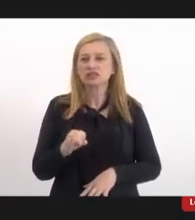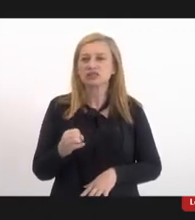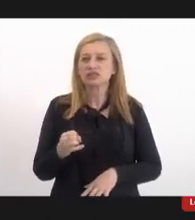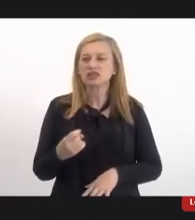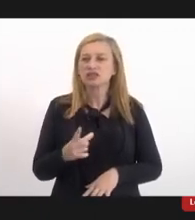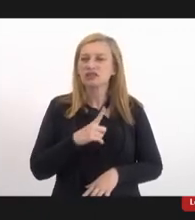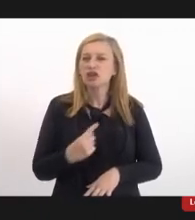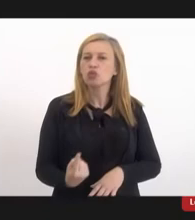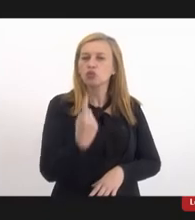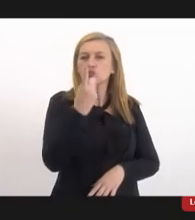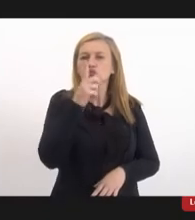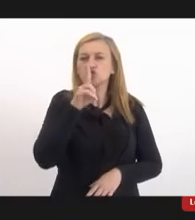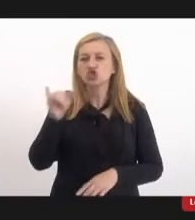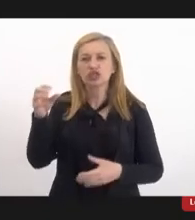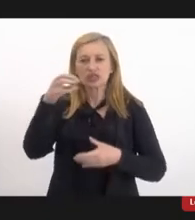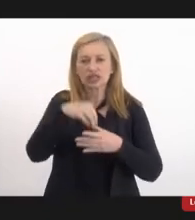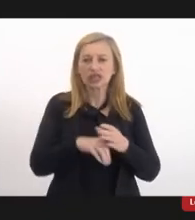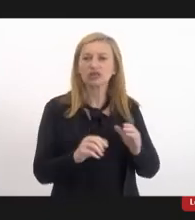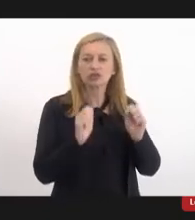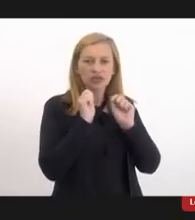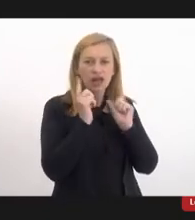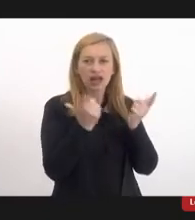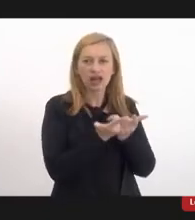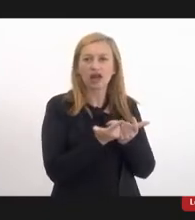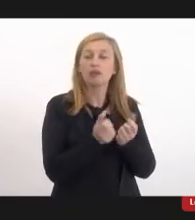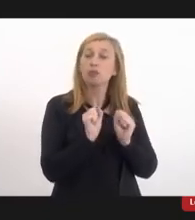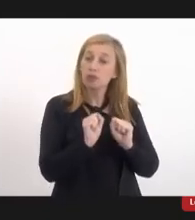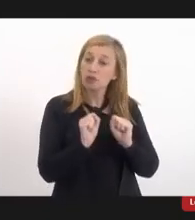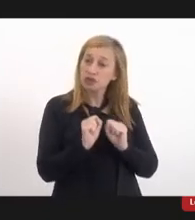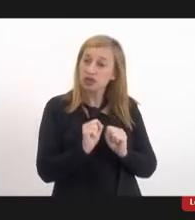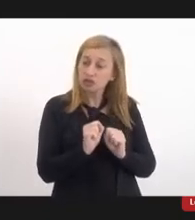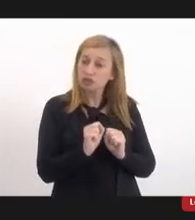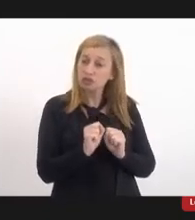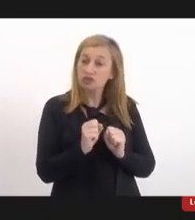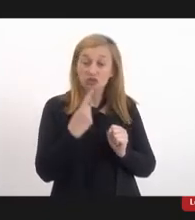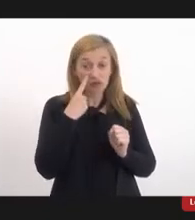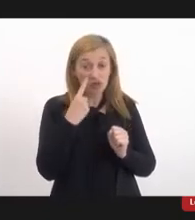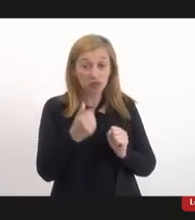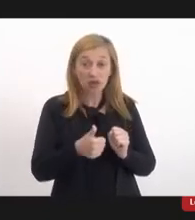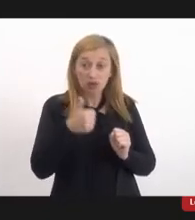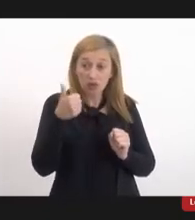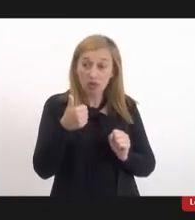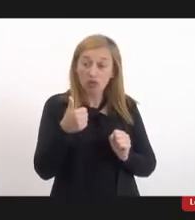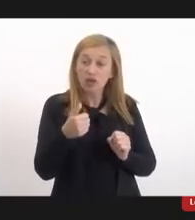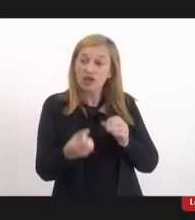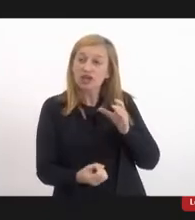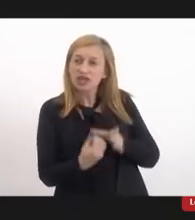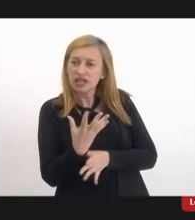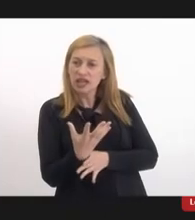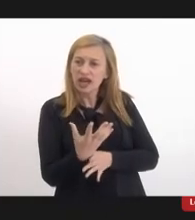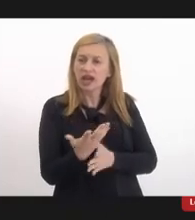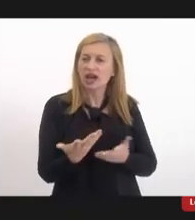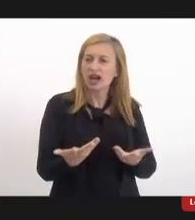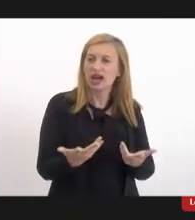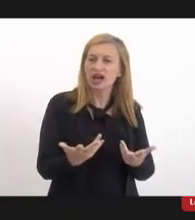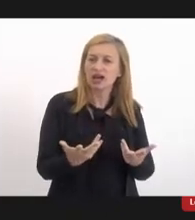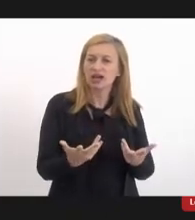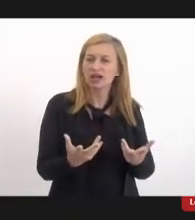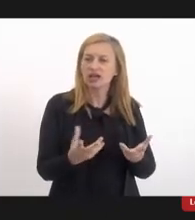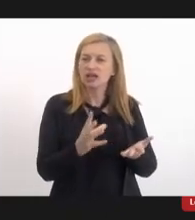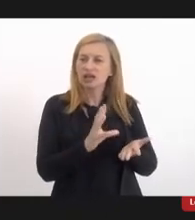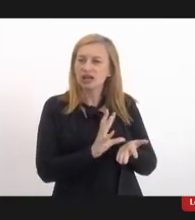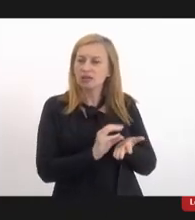dia dentro da LERJ, é o dia que a gente pode pautar, fazer sessões temáticas